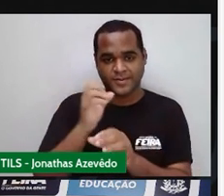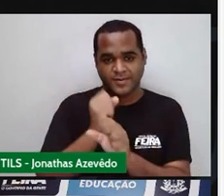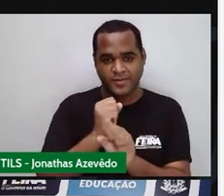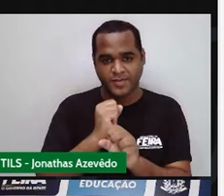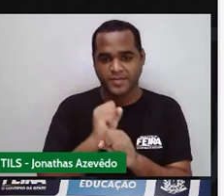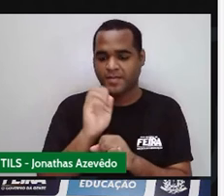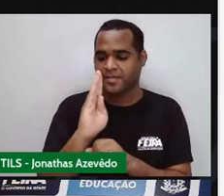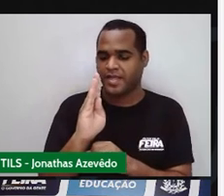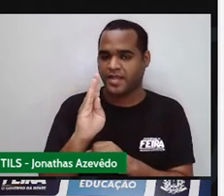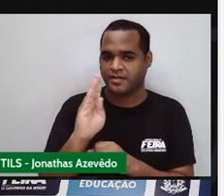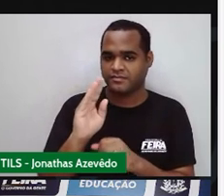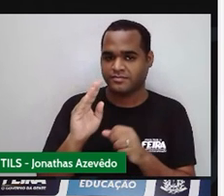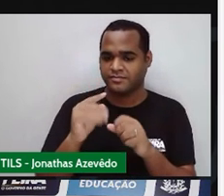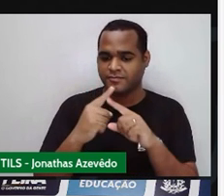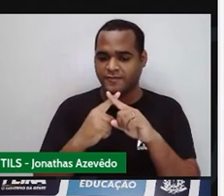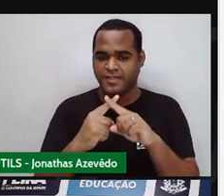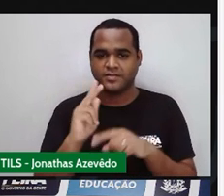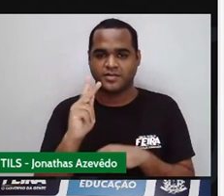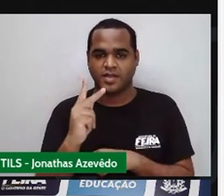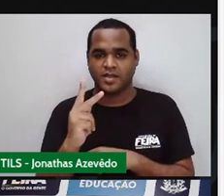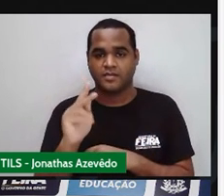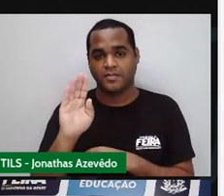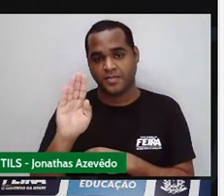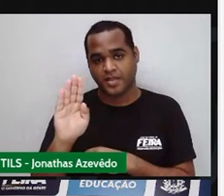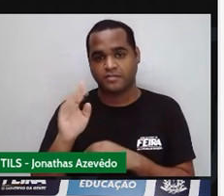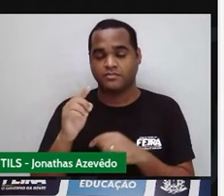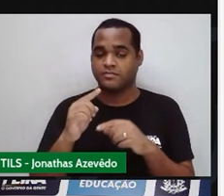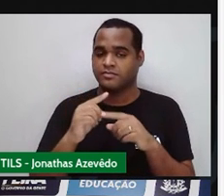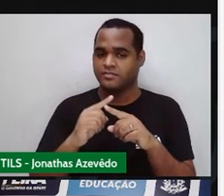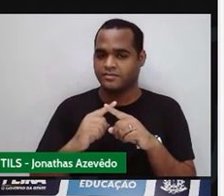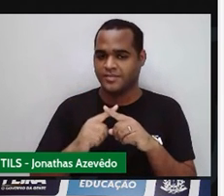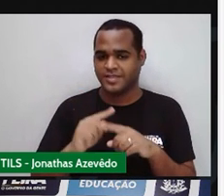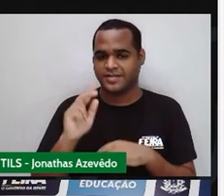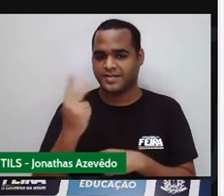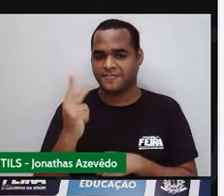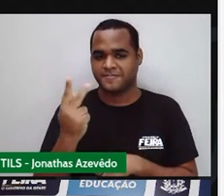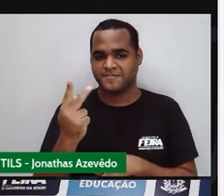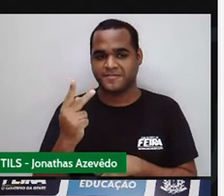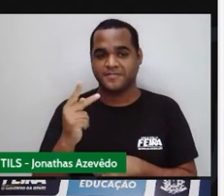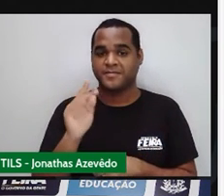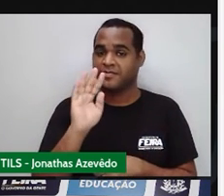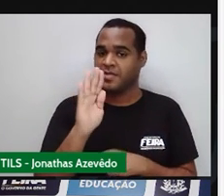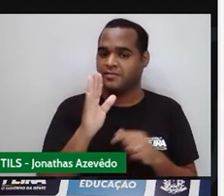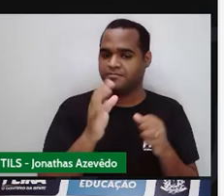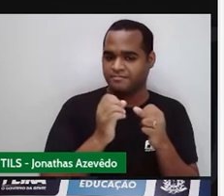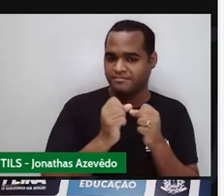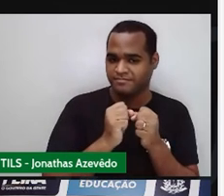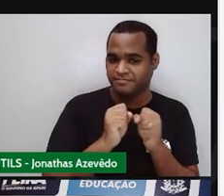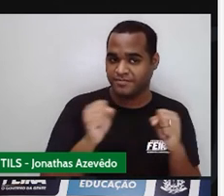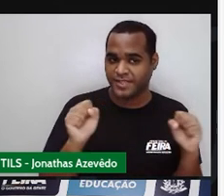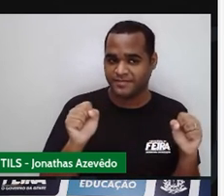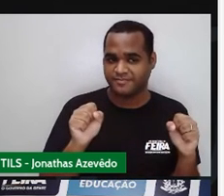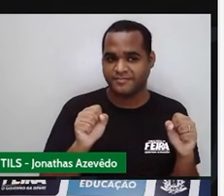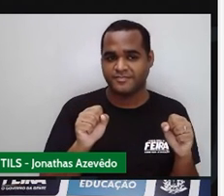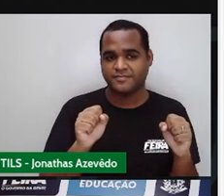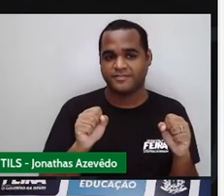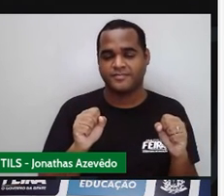Então, esse B vezes H, mais o B menor vezes H. O Bzão, a gente chama assim de Bzão.